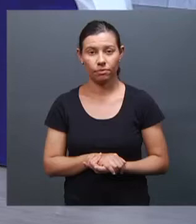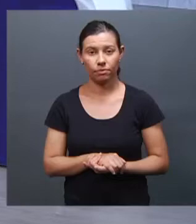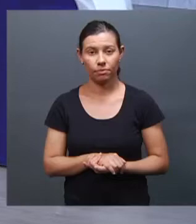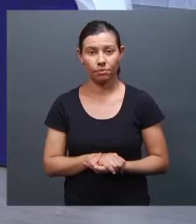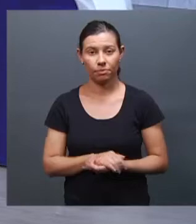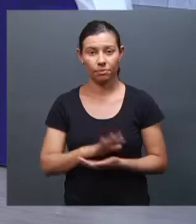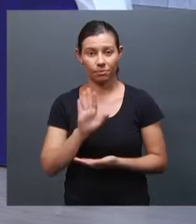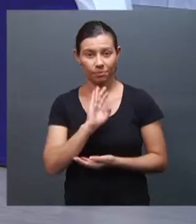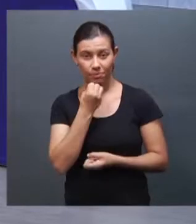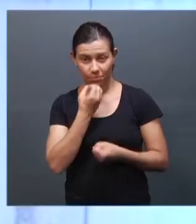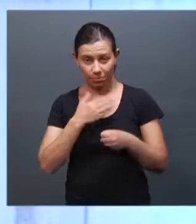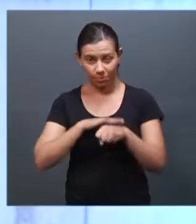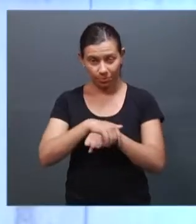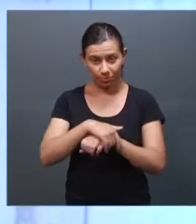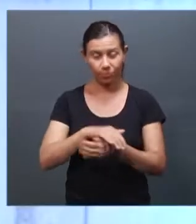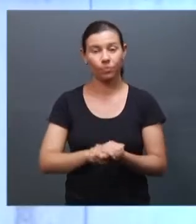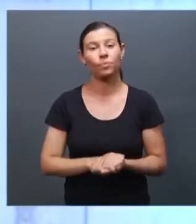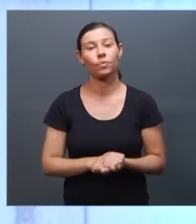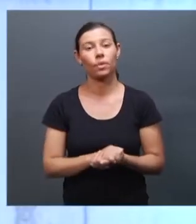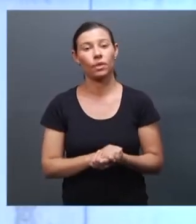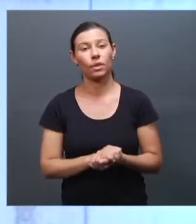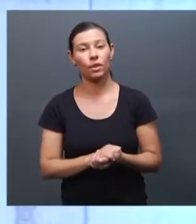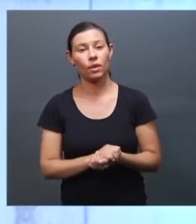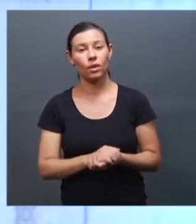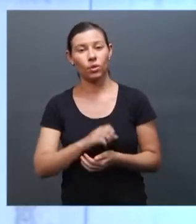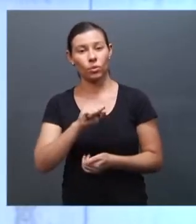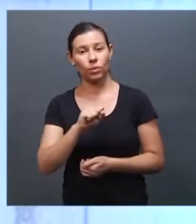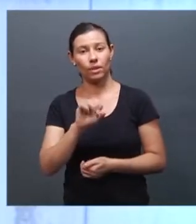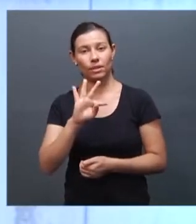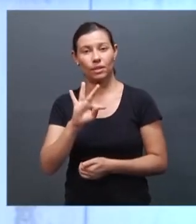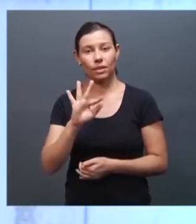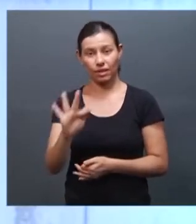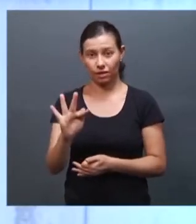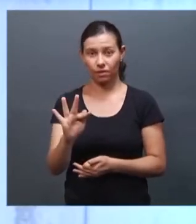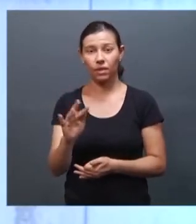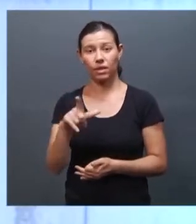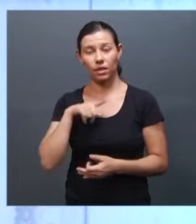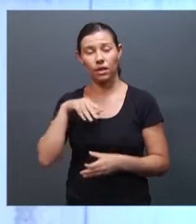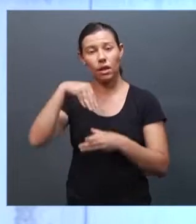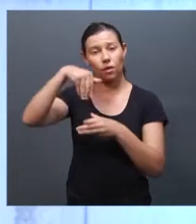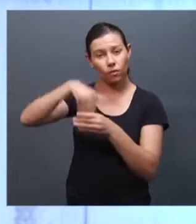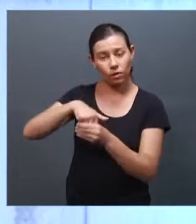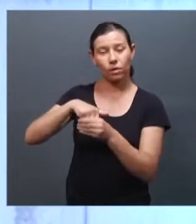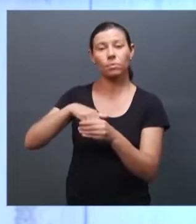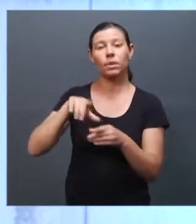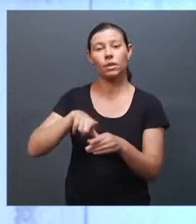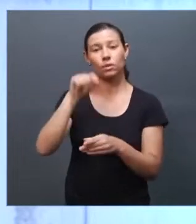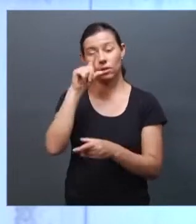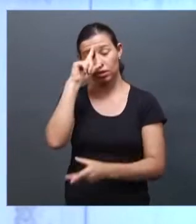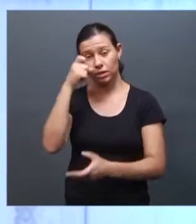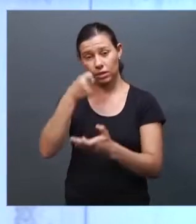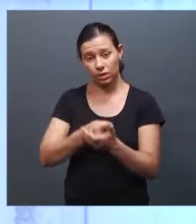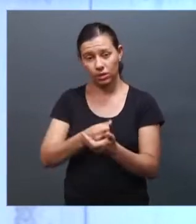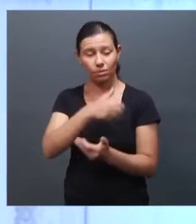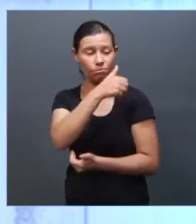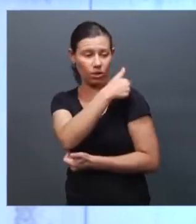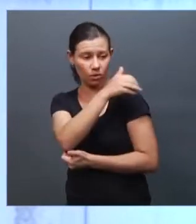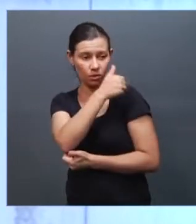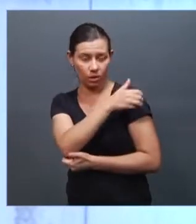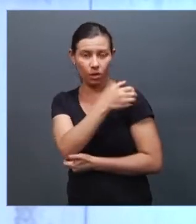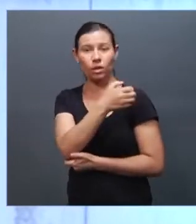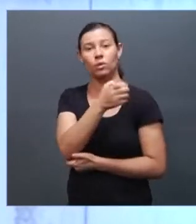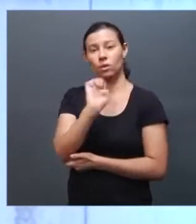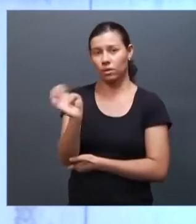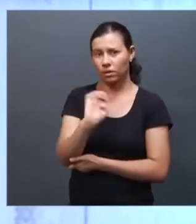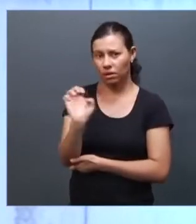Olá, boa noite. Continua a votação no Supremo Tribunal Federal para decidir se homofobia e transfobia